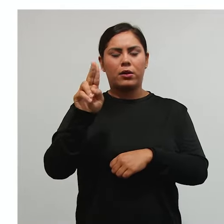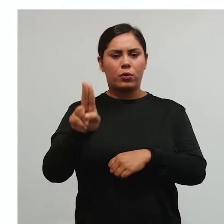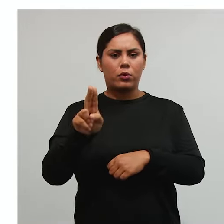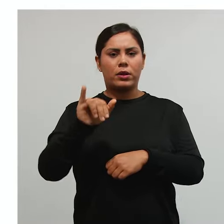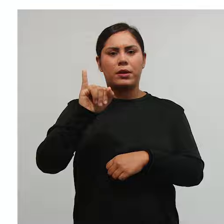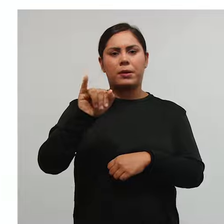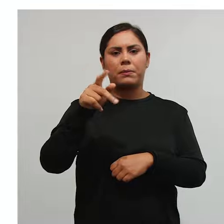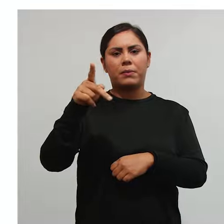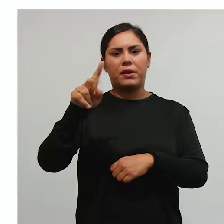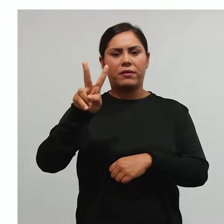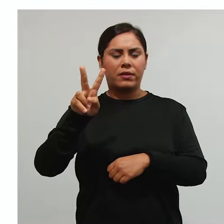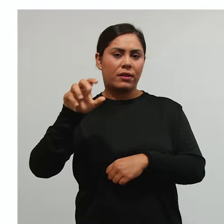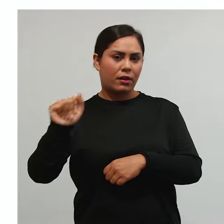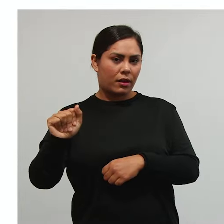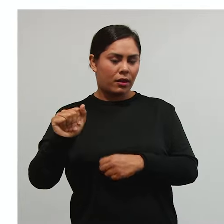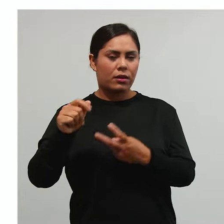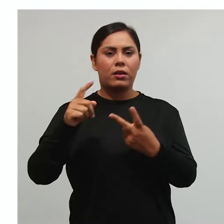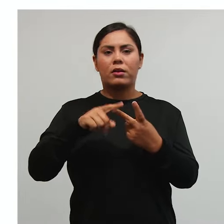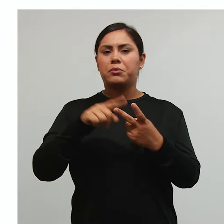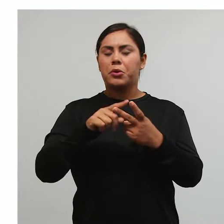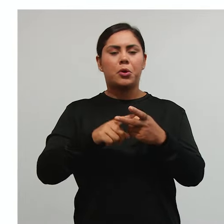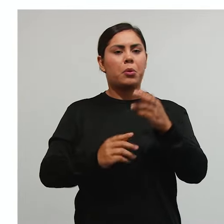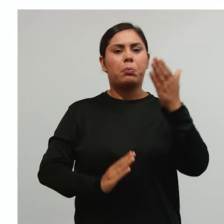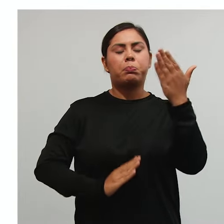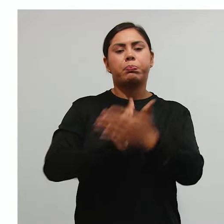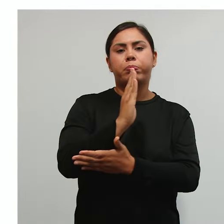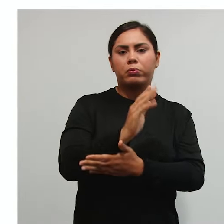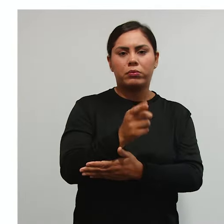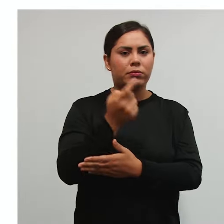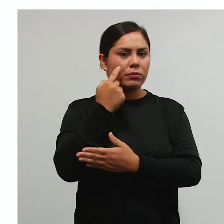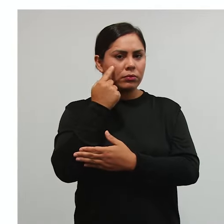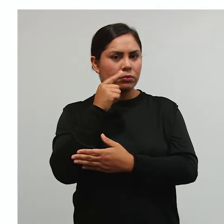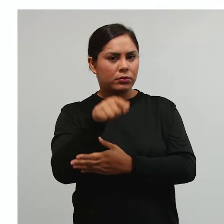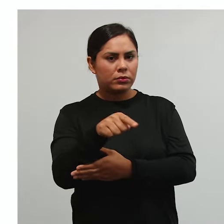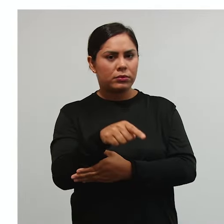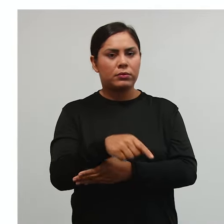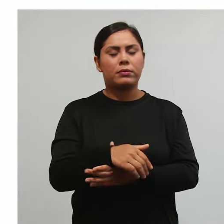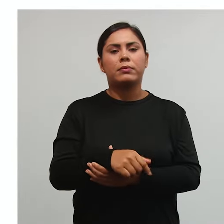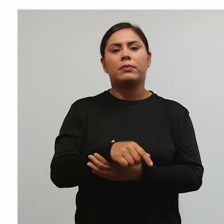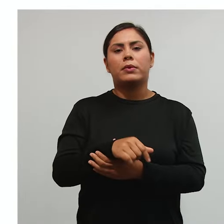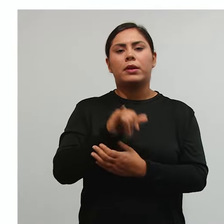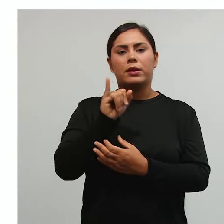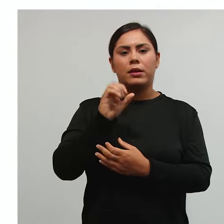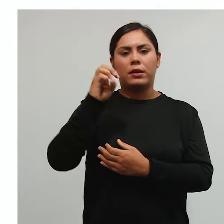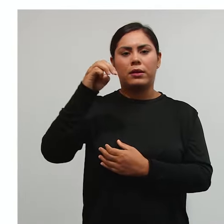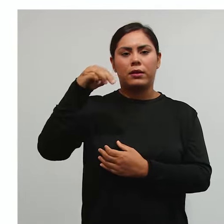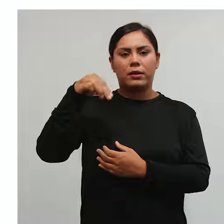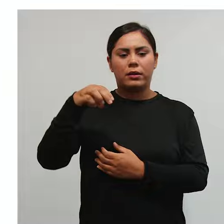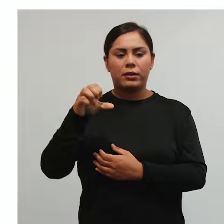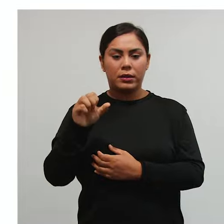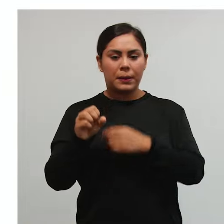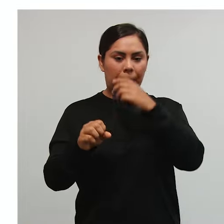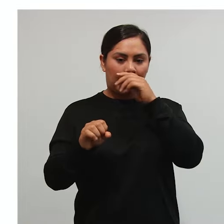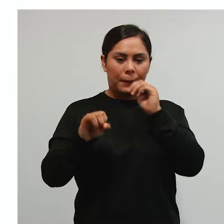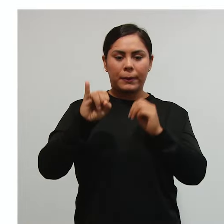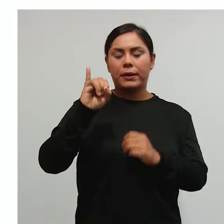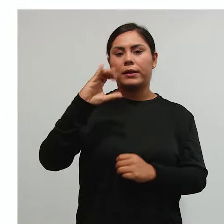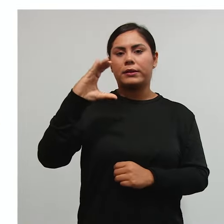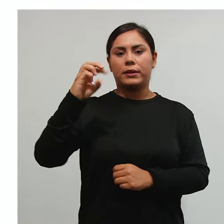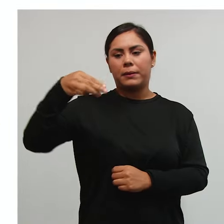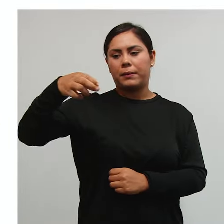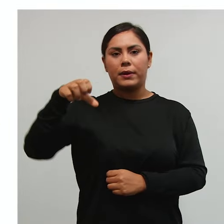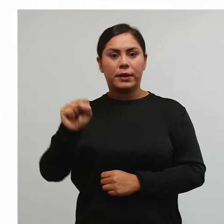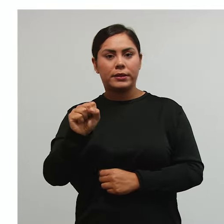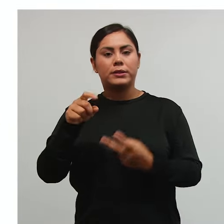o lançamento por homologação aqui o ICMS por exemplo e o lançamento